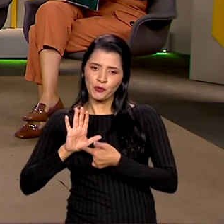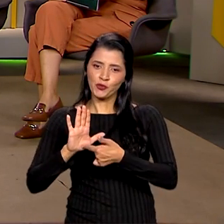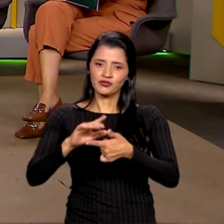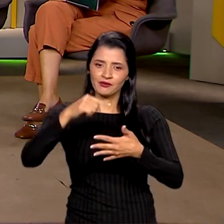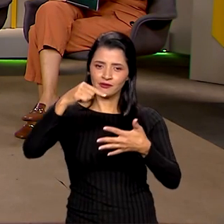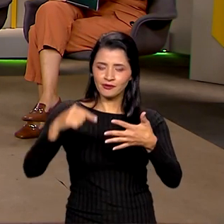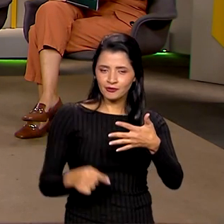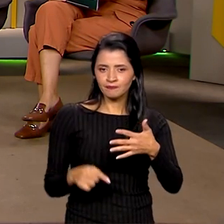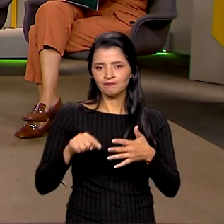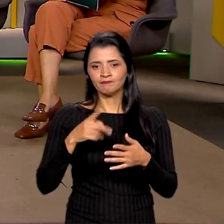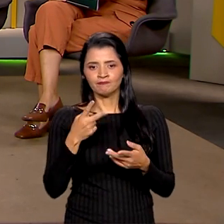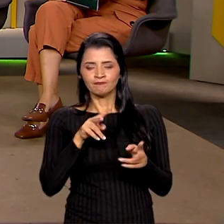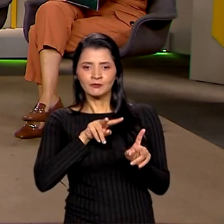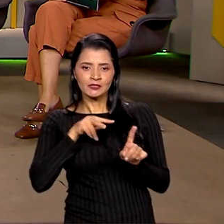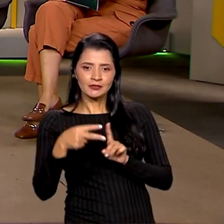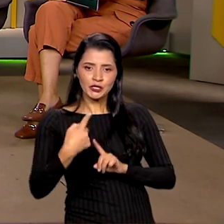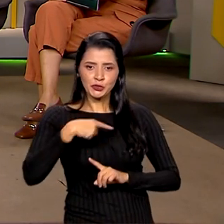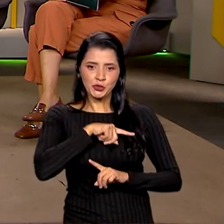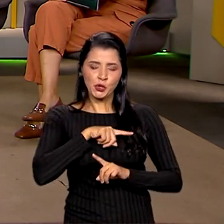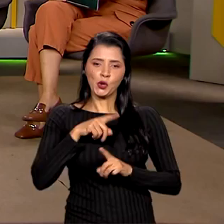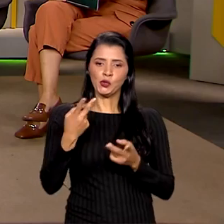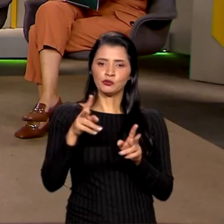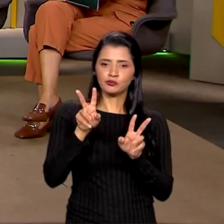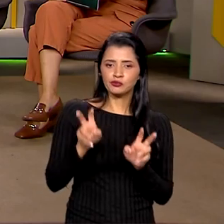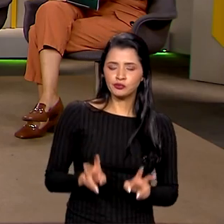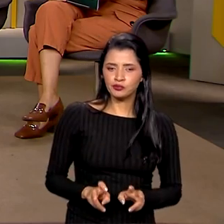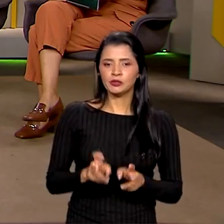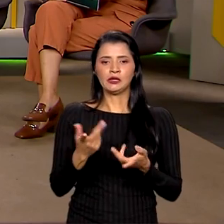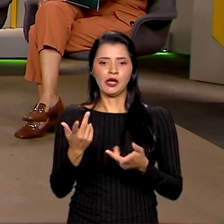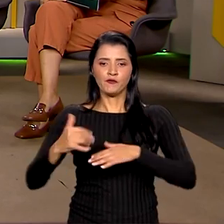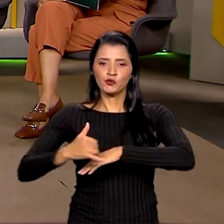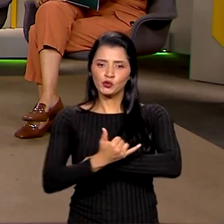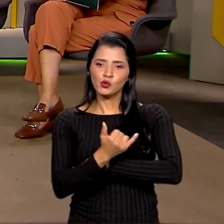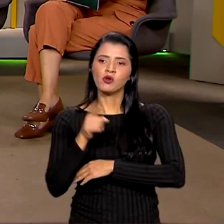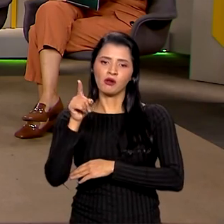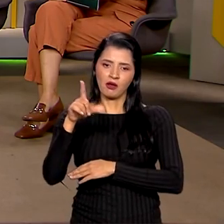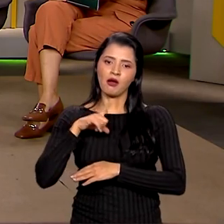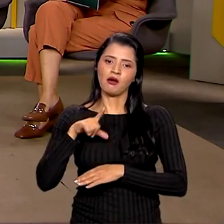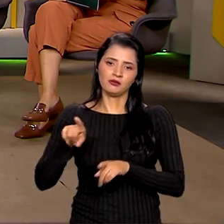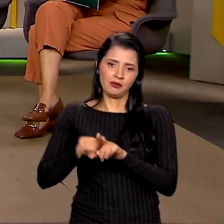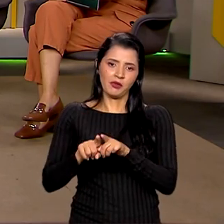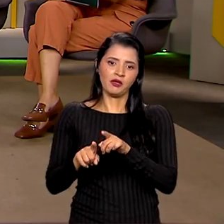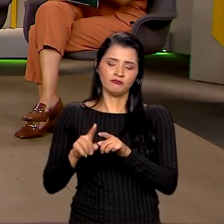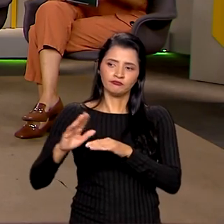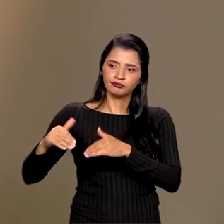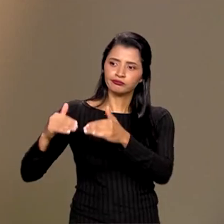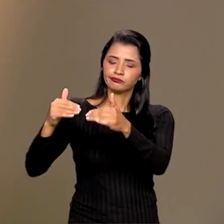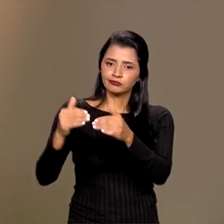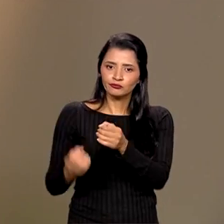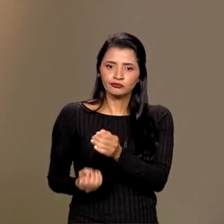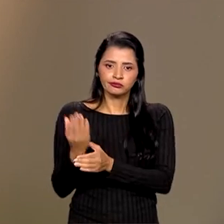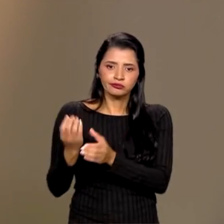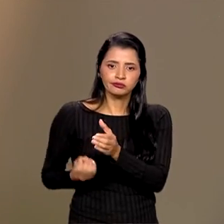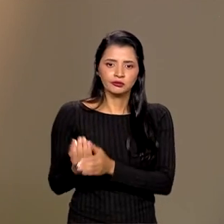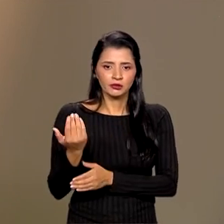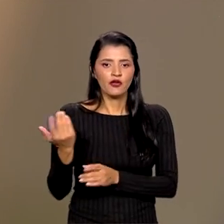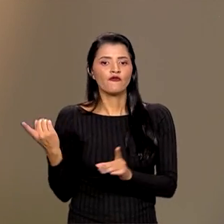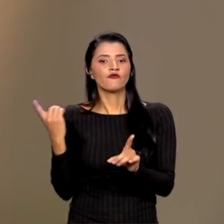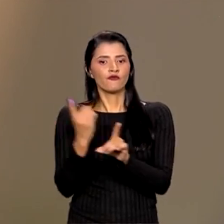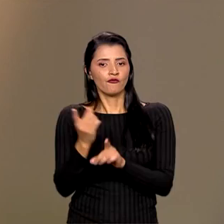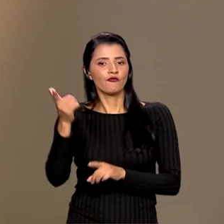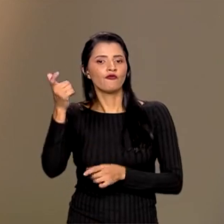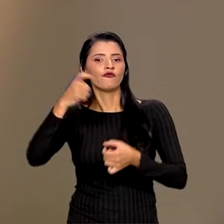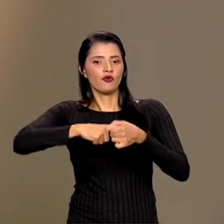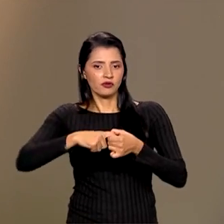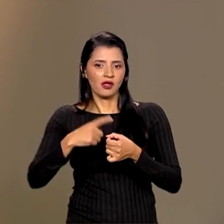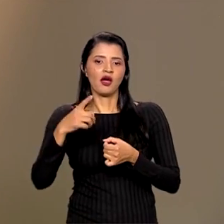do ponto de vista da imposição da nossa agenda, da infraestrutura que chegou ao Nordeste. Ou seja, nós queremos voltar a fazer um reencontro do Nordeste